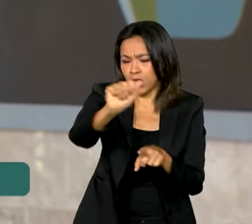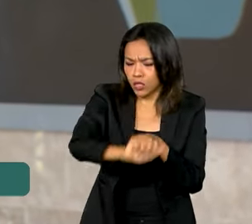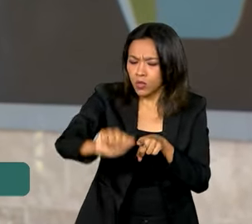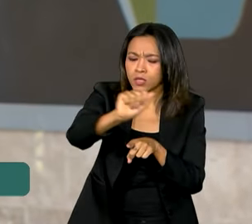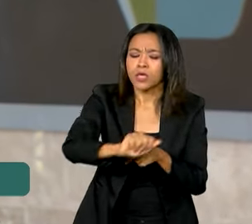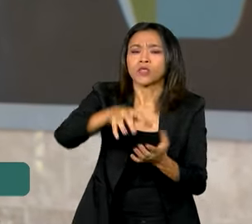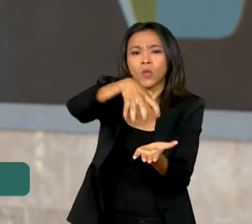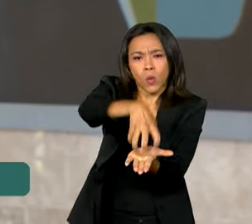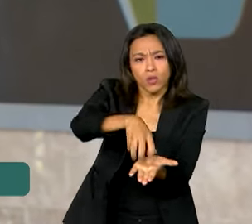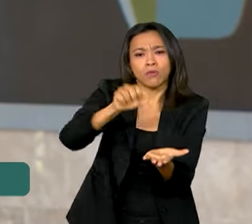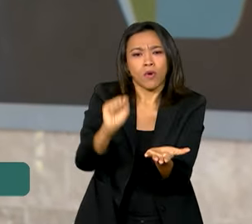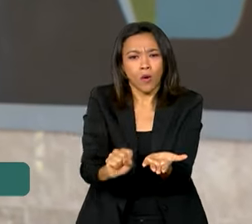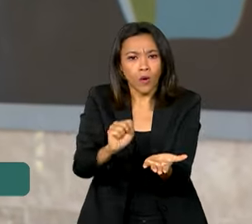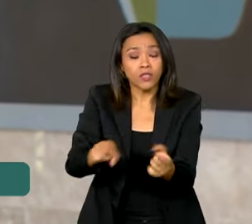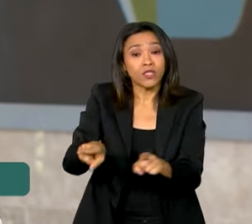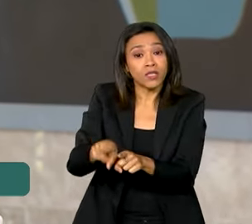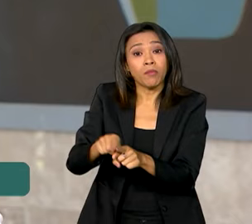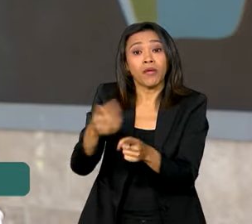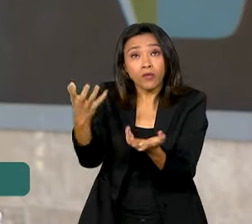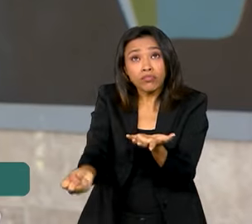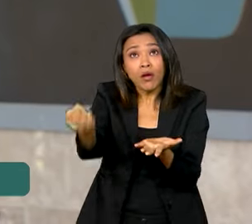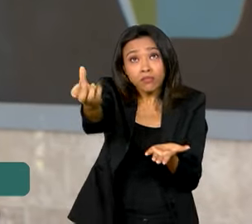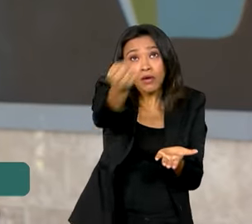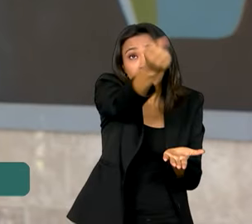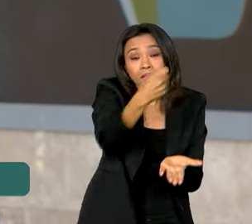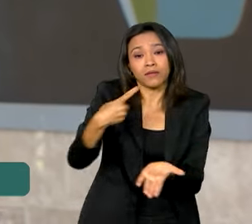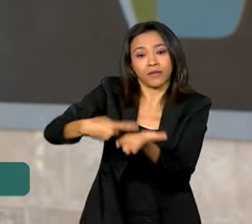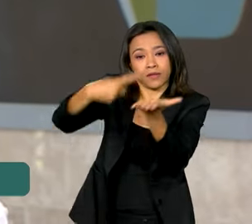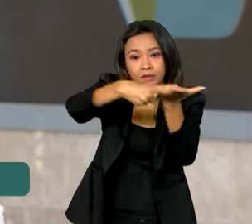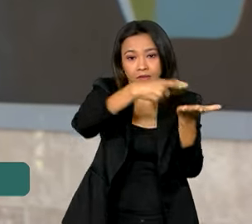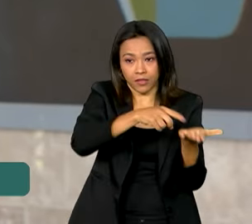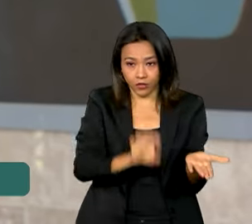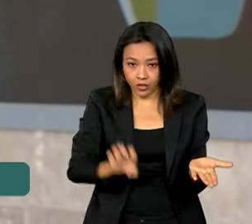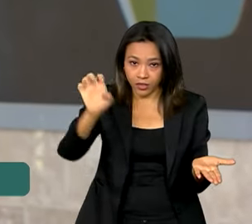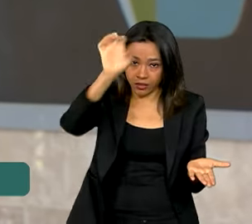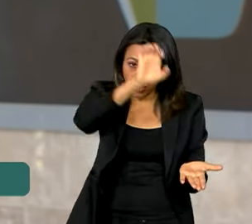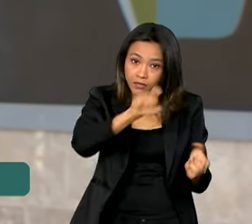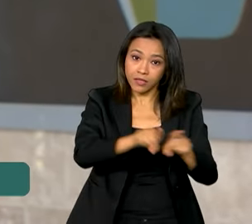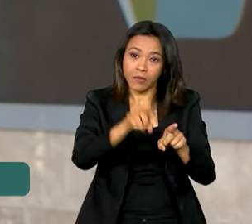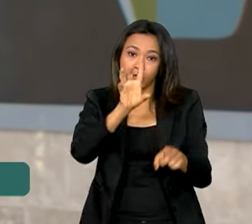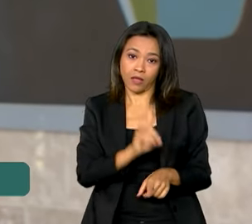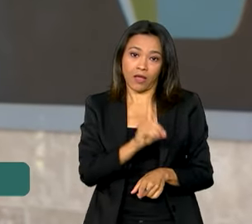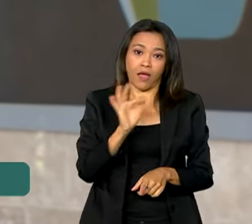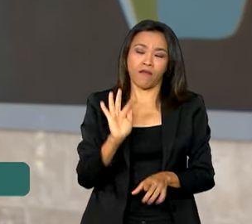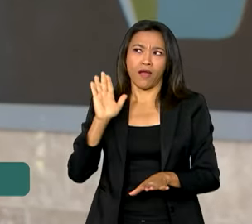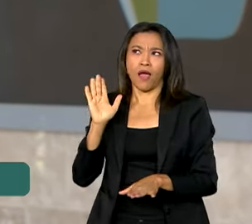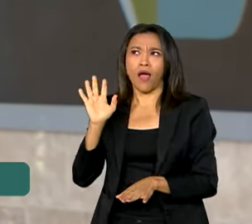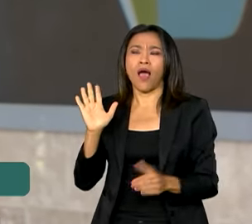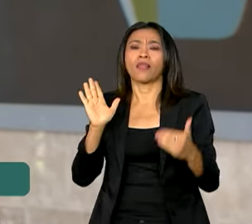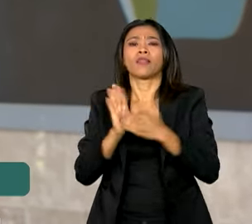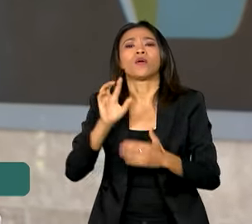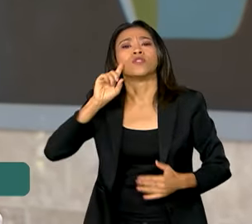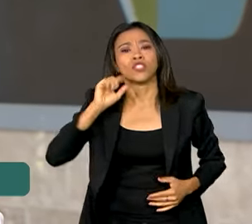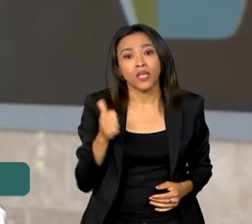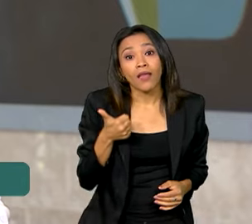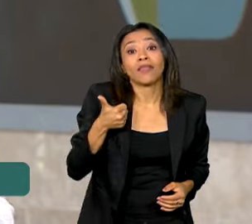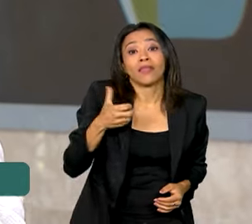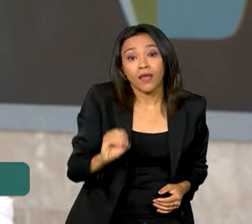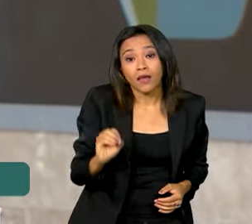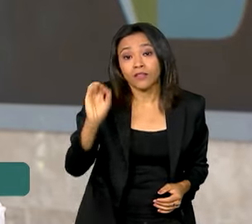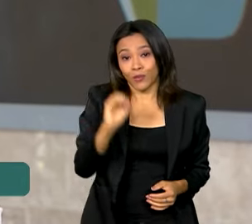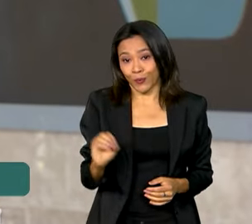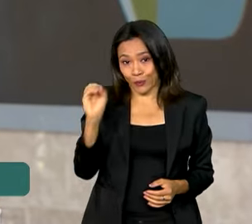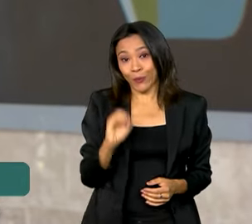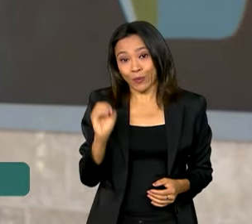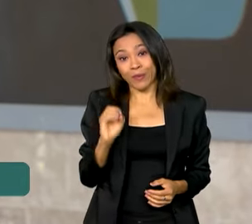adesão ao programa deve ser feita pelos estados, municípios e pelo Distrito Federal até o dia 10 de outubro. O